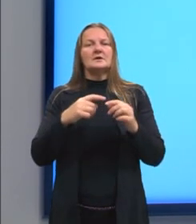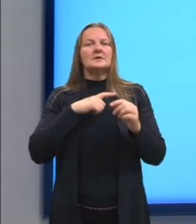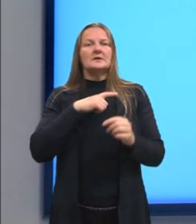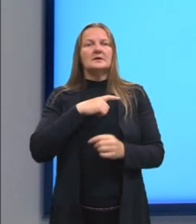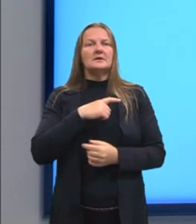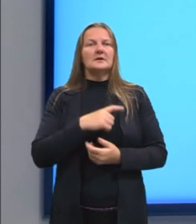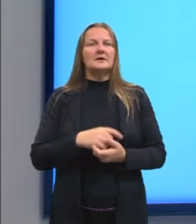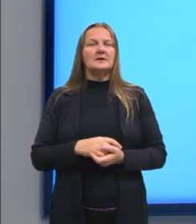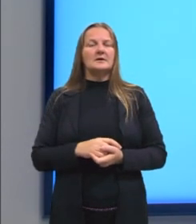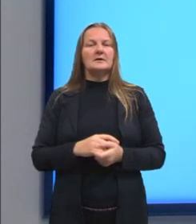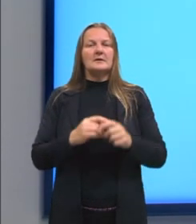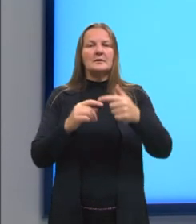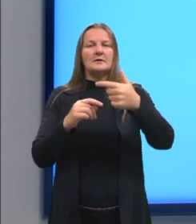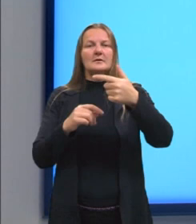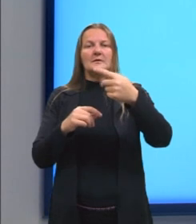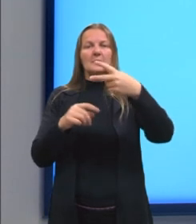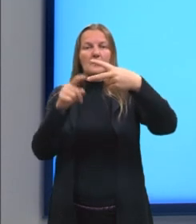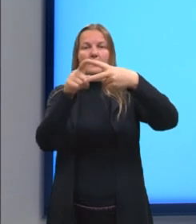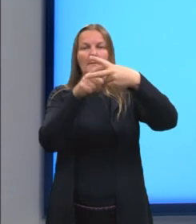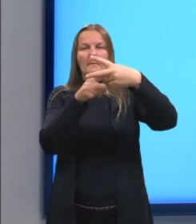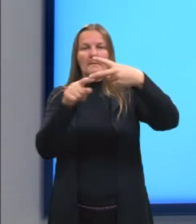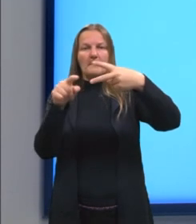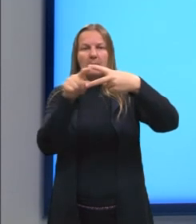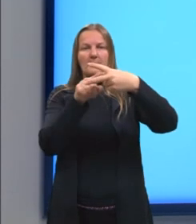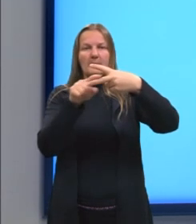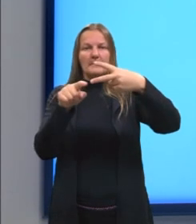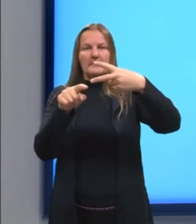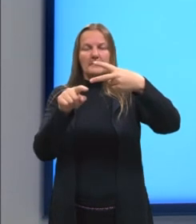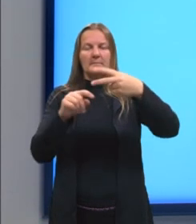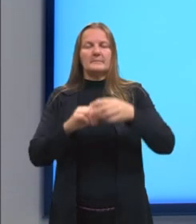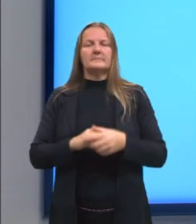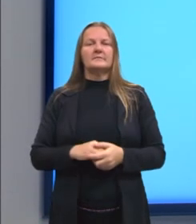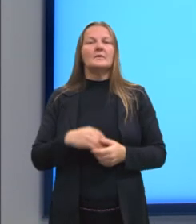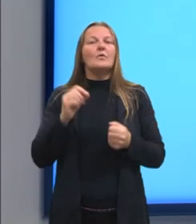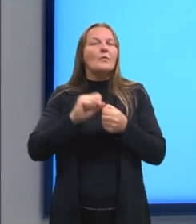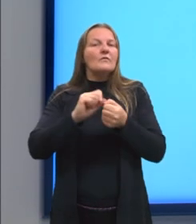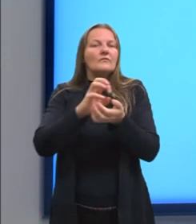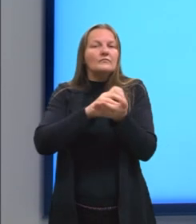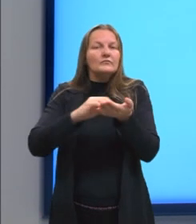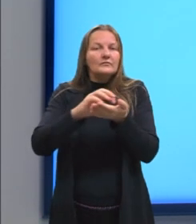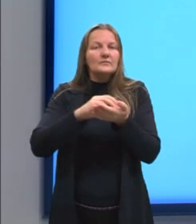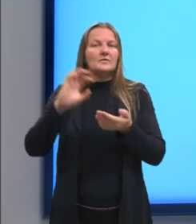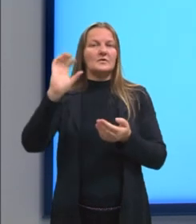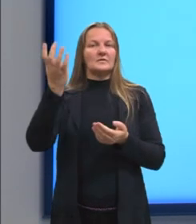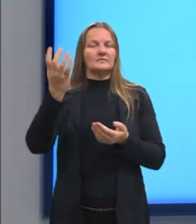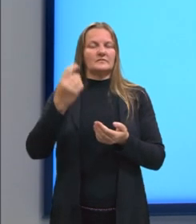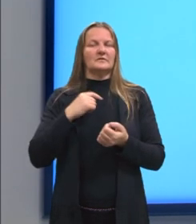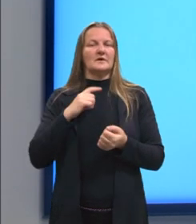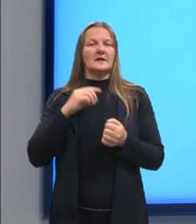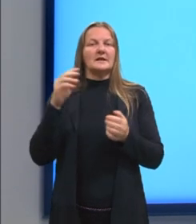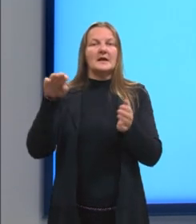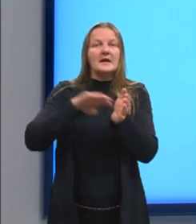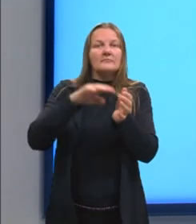de maior. Nós vamos, então, resolver para chegar na alternativa correta.